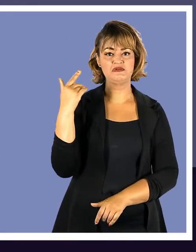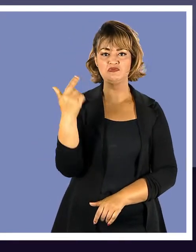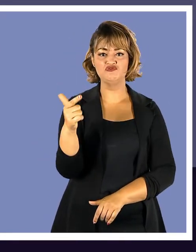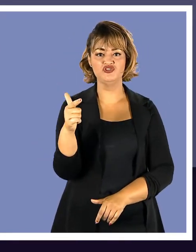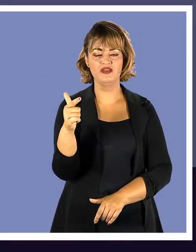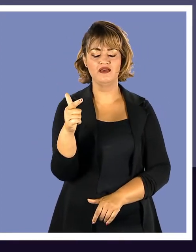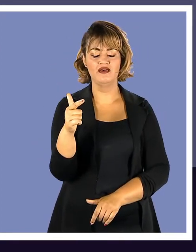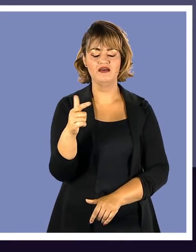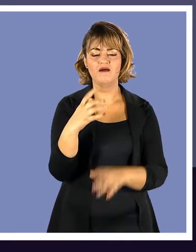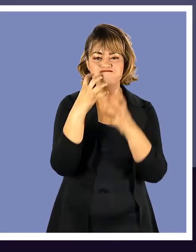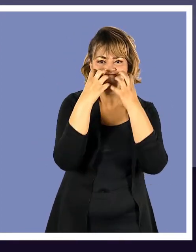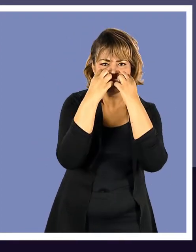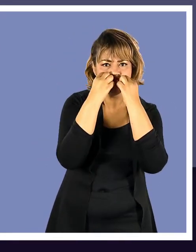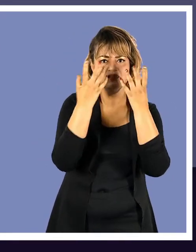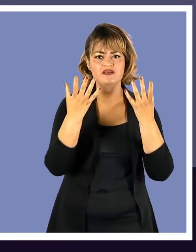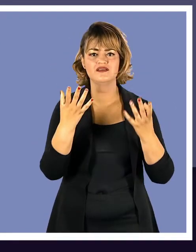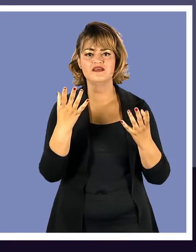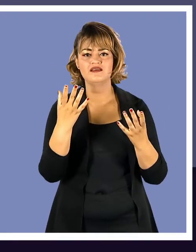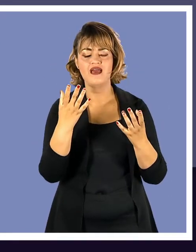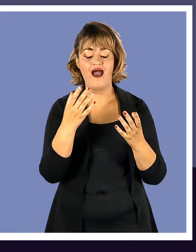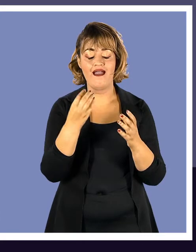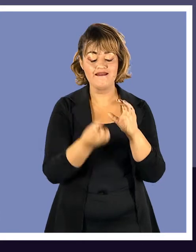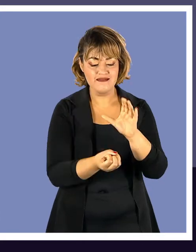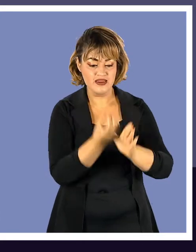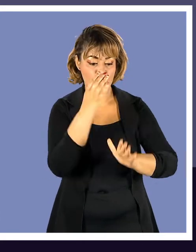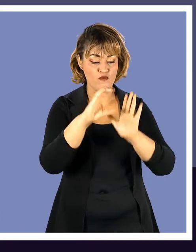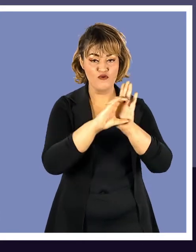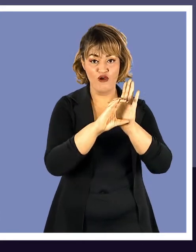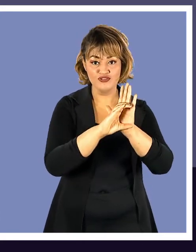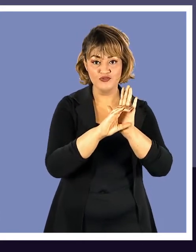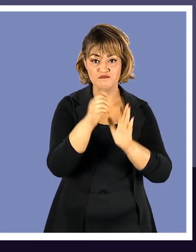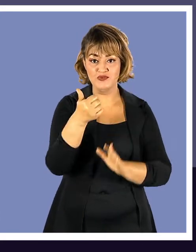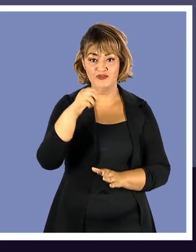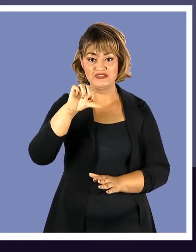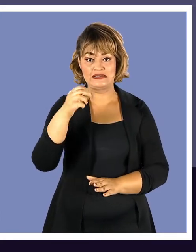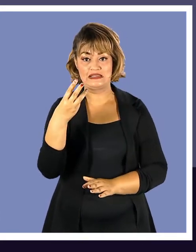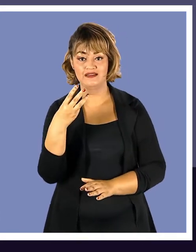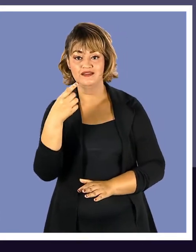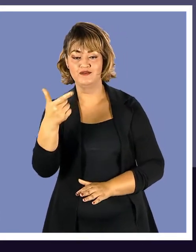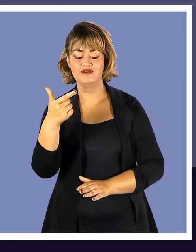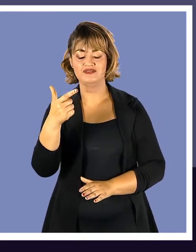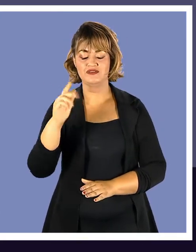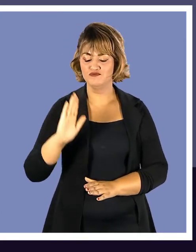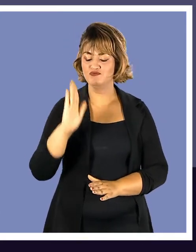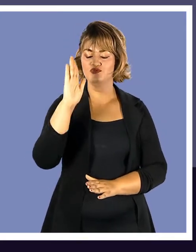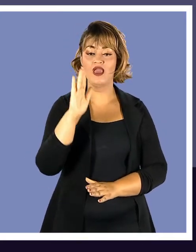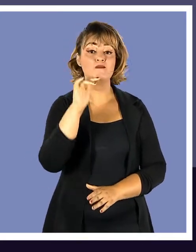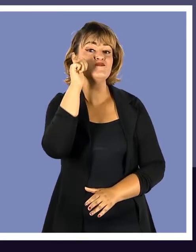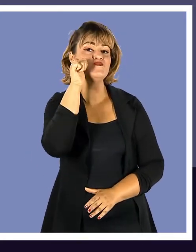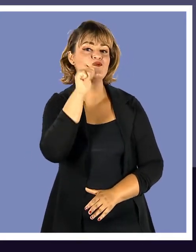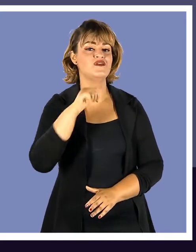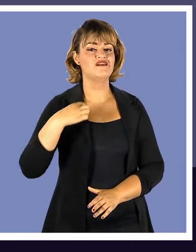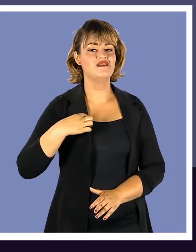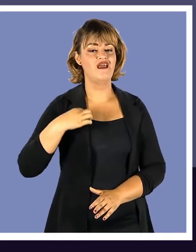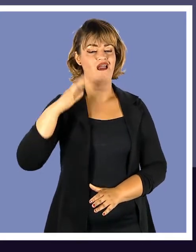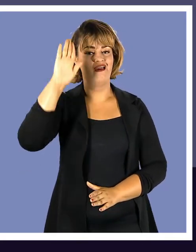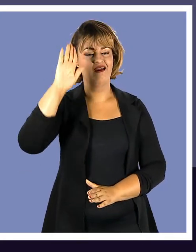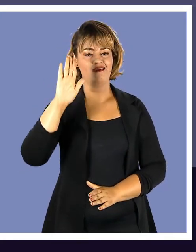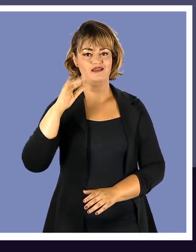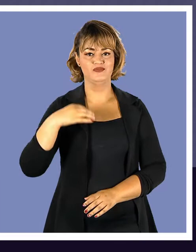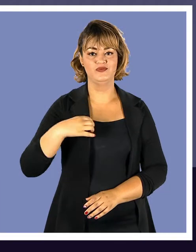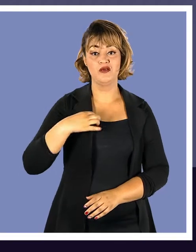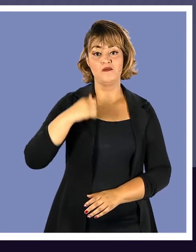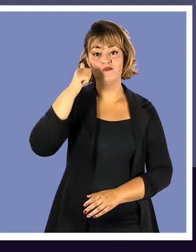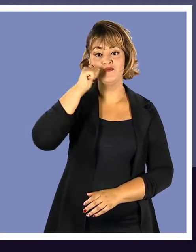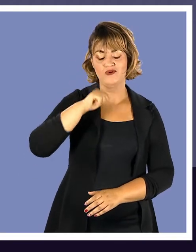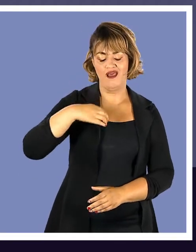Elas eram silenciadas na época. Foi com o Código de 32 que nasceu a eleitora. Não existia eleitora,